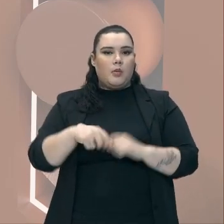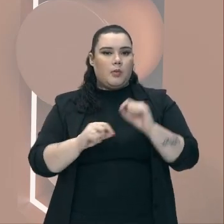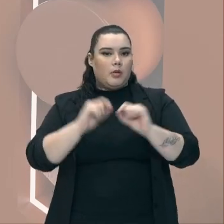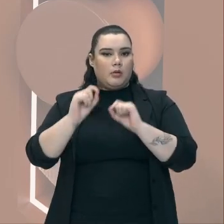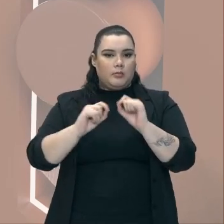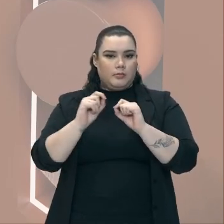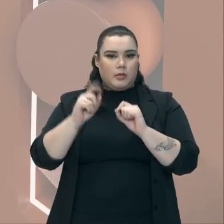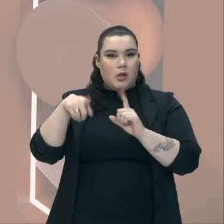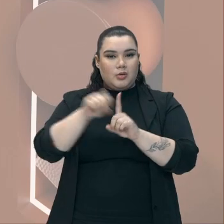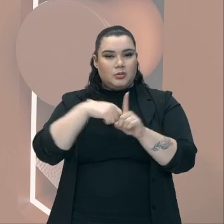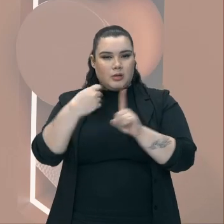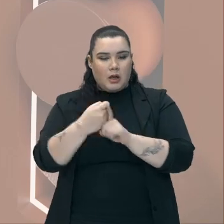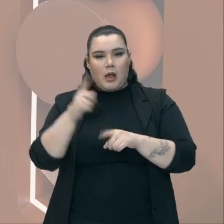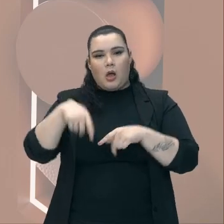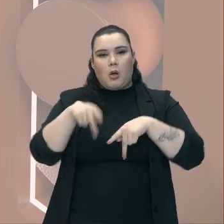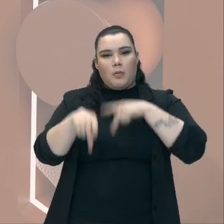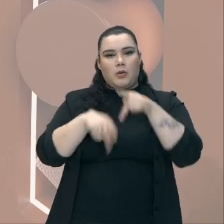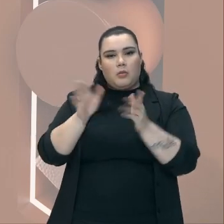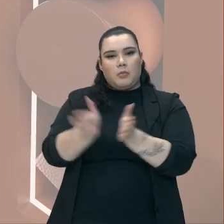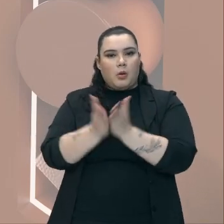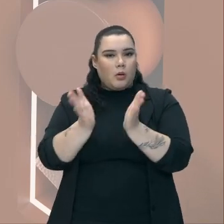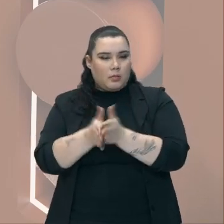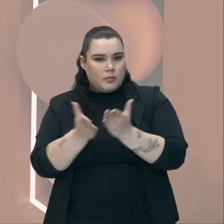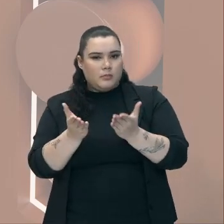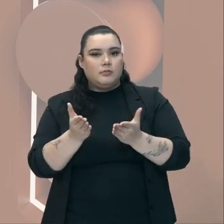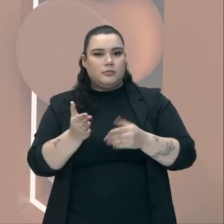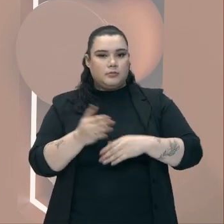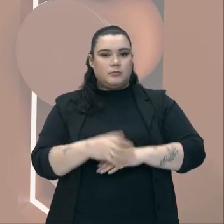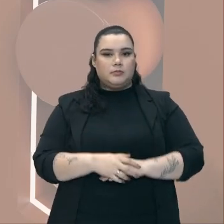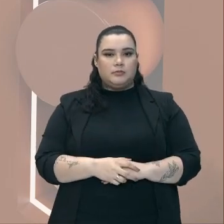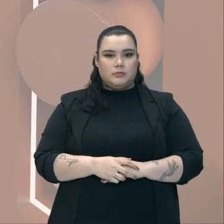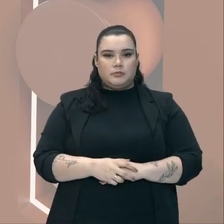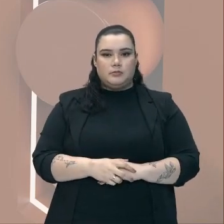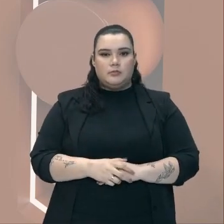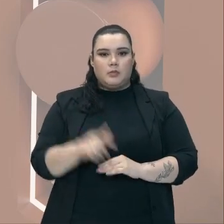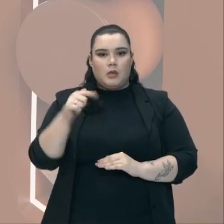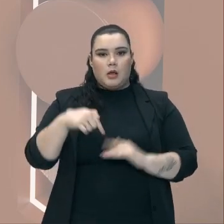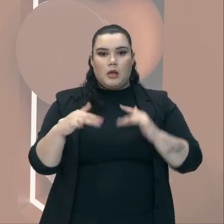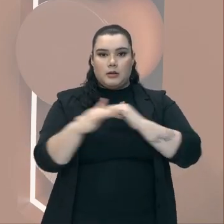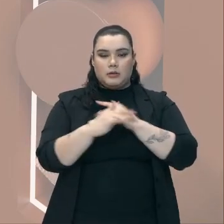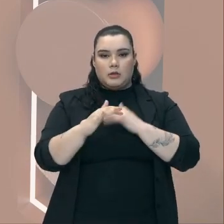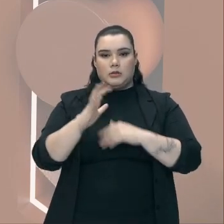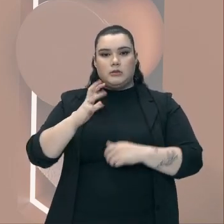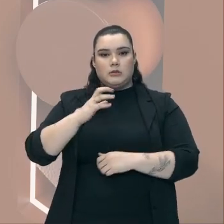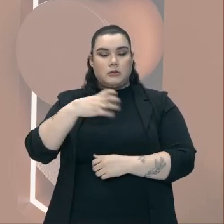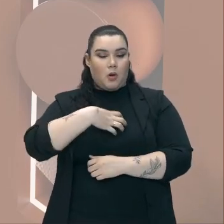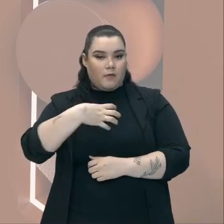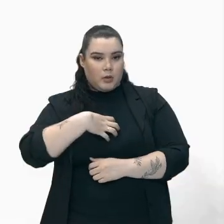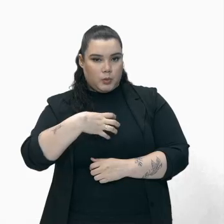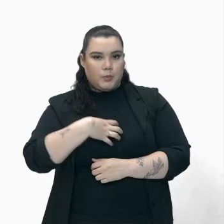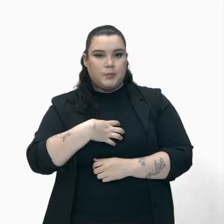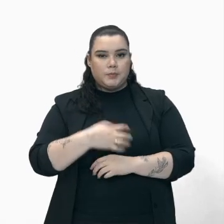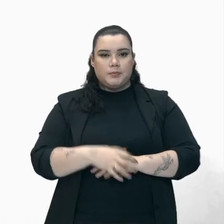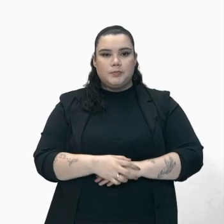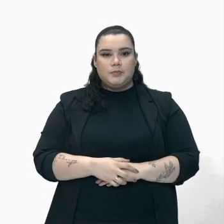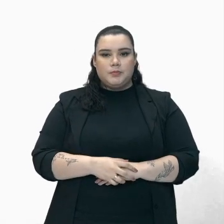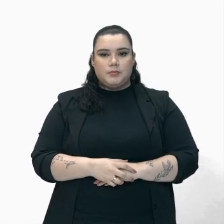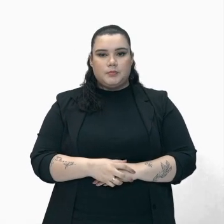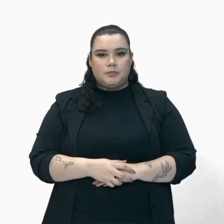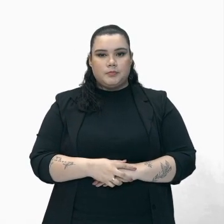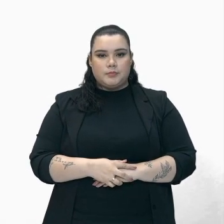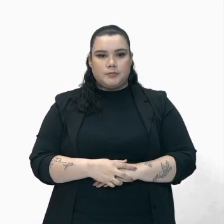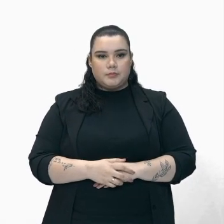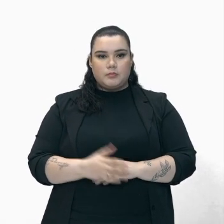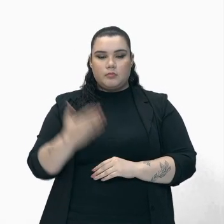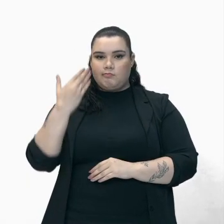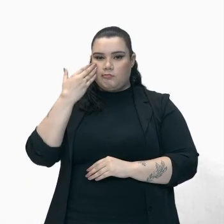Da sociedade Ceteropolitana Que era a cidade De Salvador Na época Vamos adiante Para ver Quais